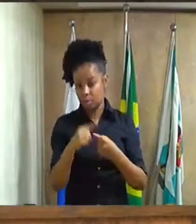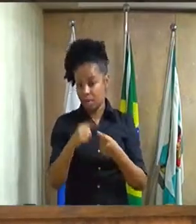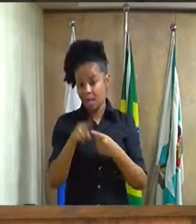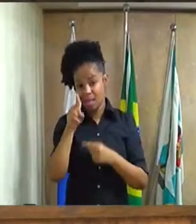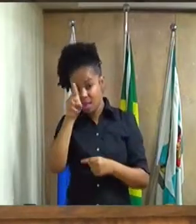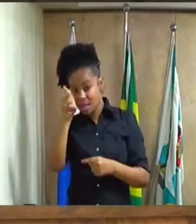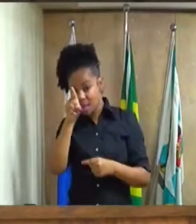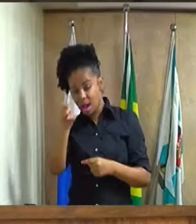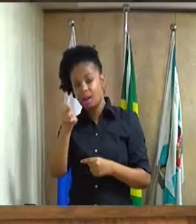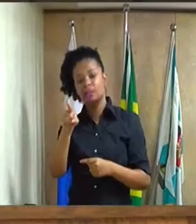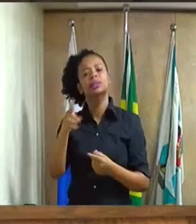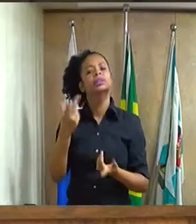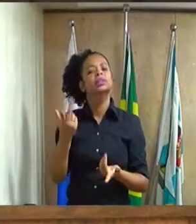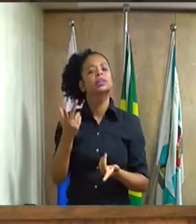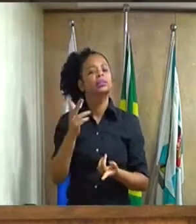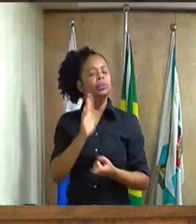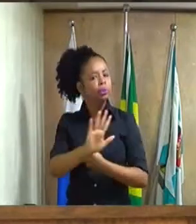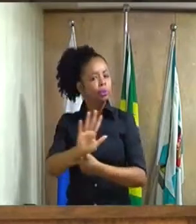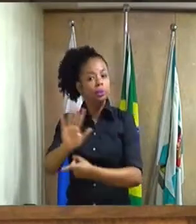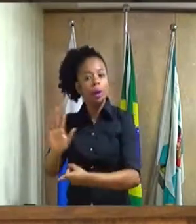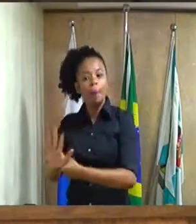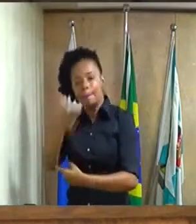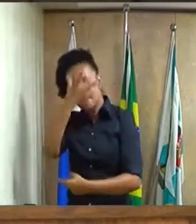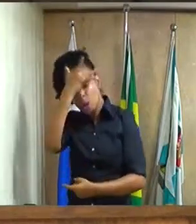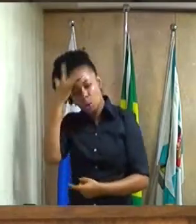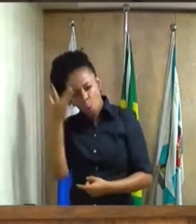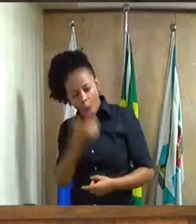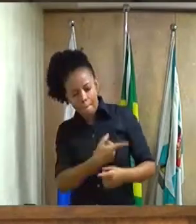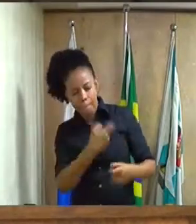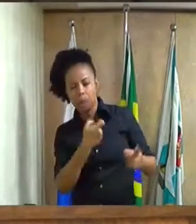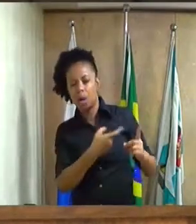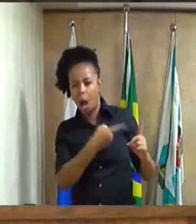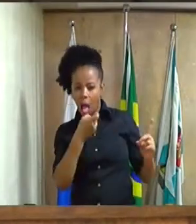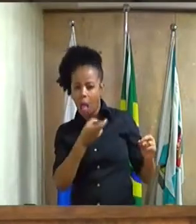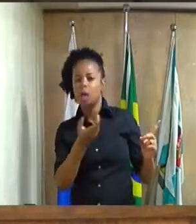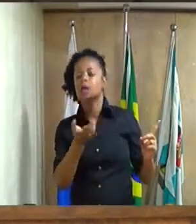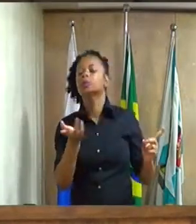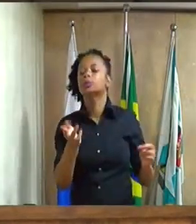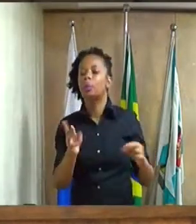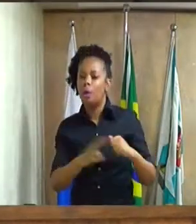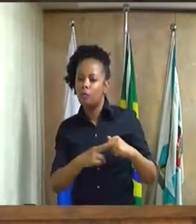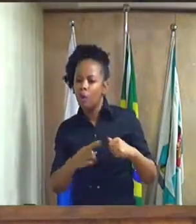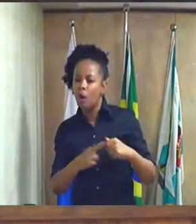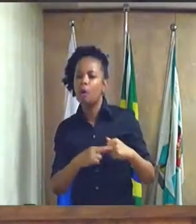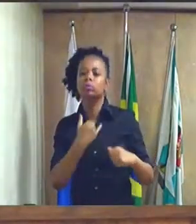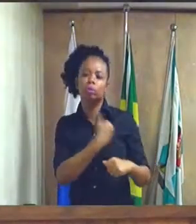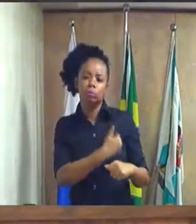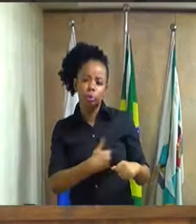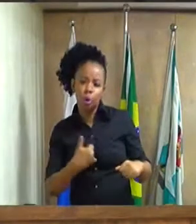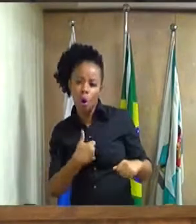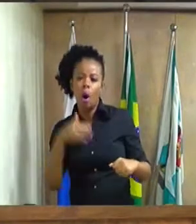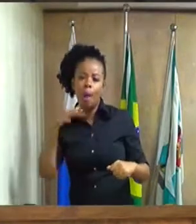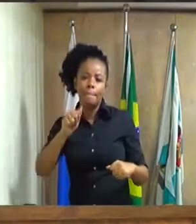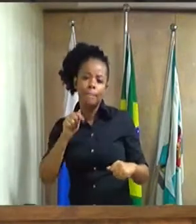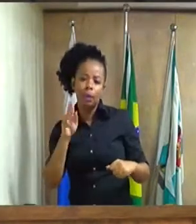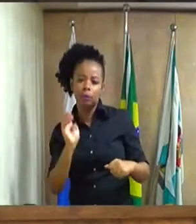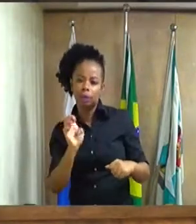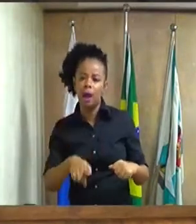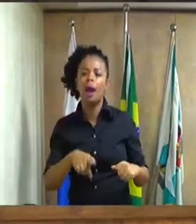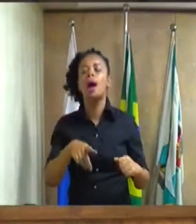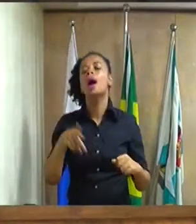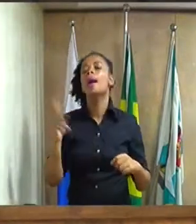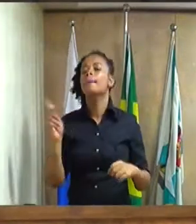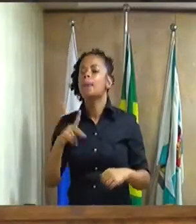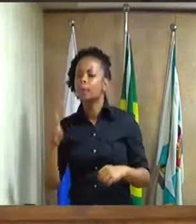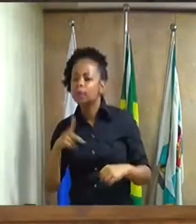socorre, baleados de Belfor Roxo, de São João, de Magé, de Pebetá, do Estado